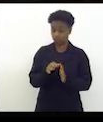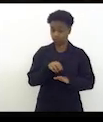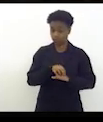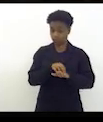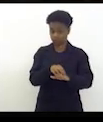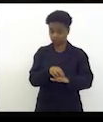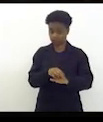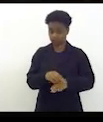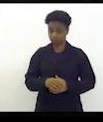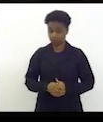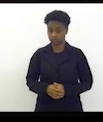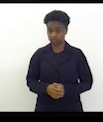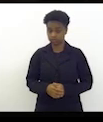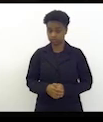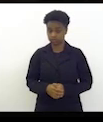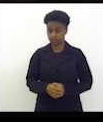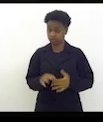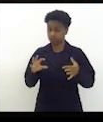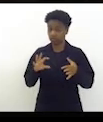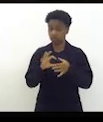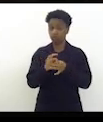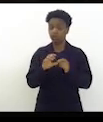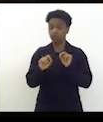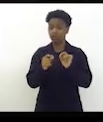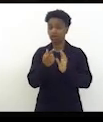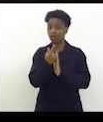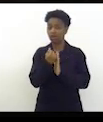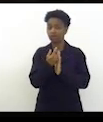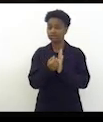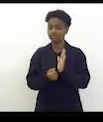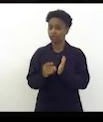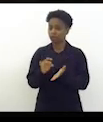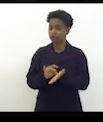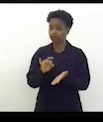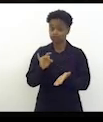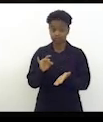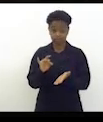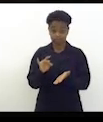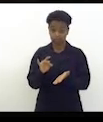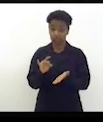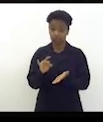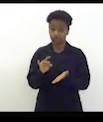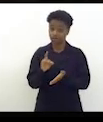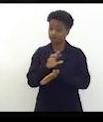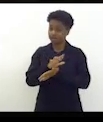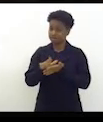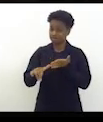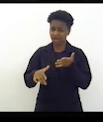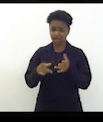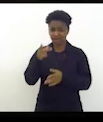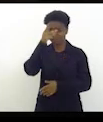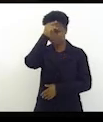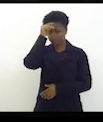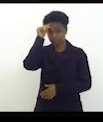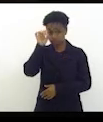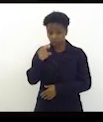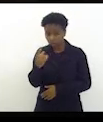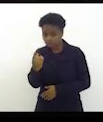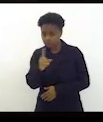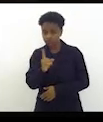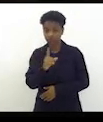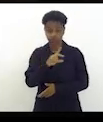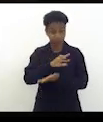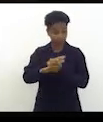faz parte do orçamento oficial de diversas prefeituras não é de uma não de